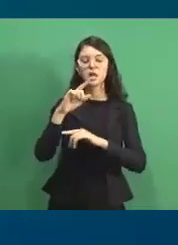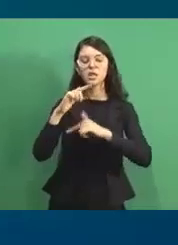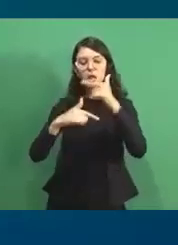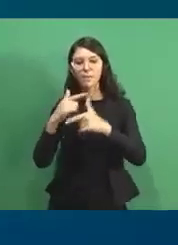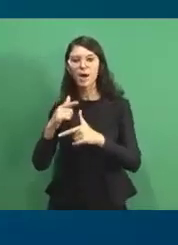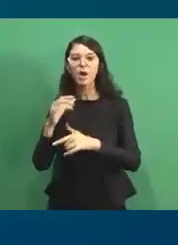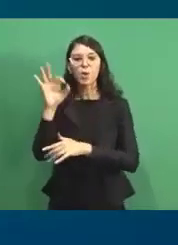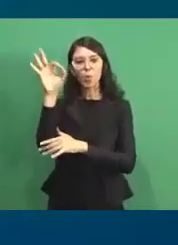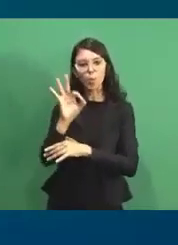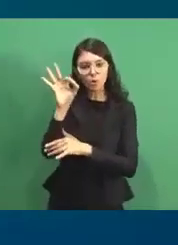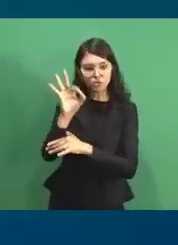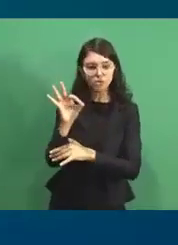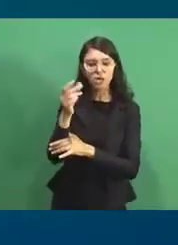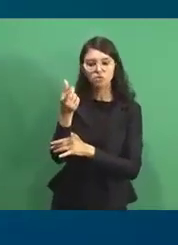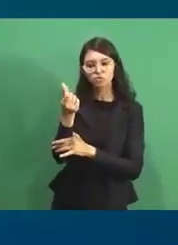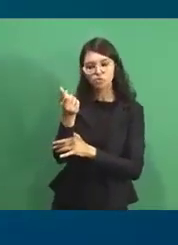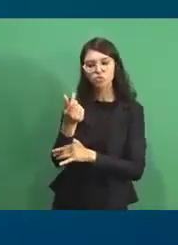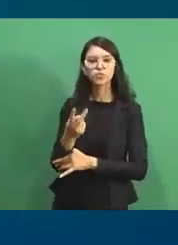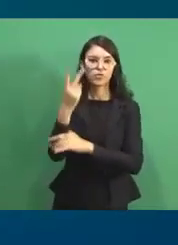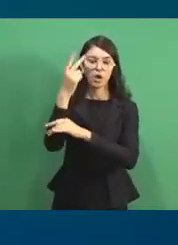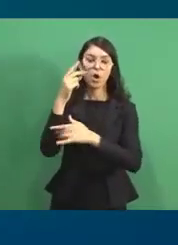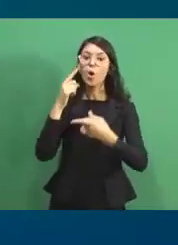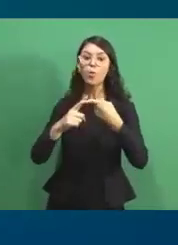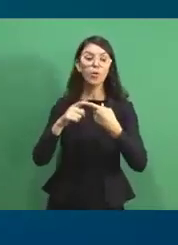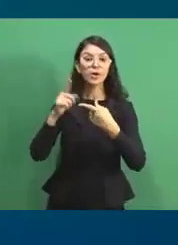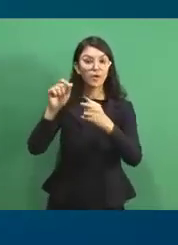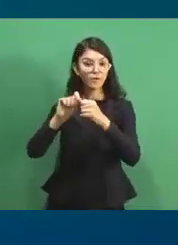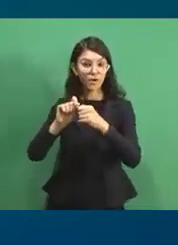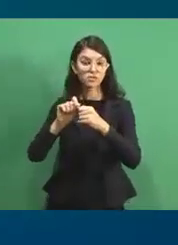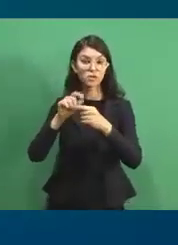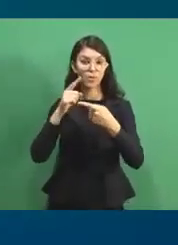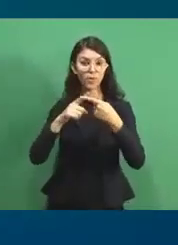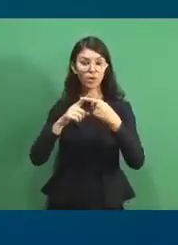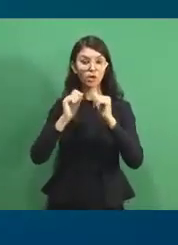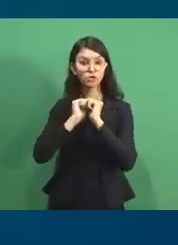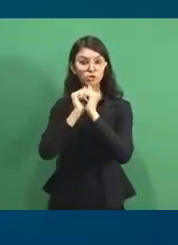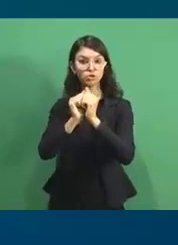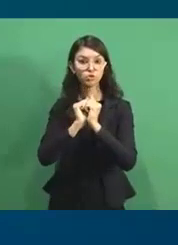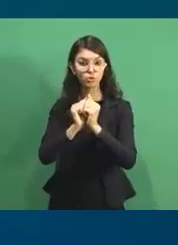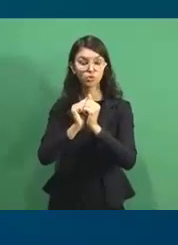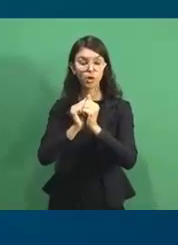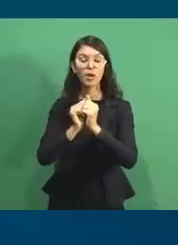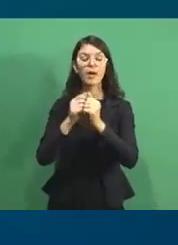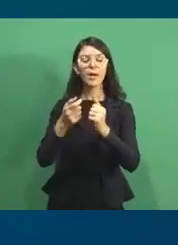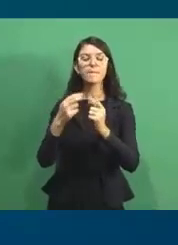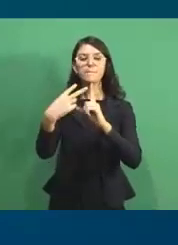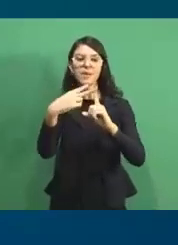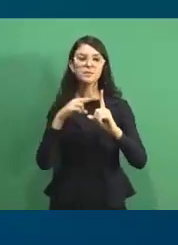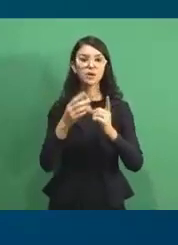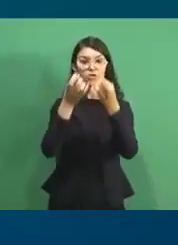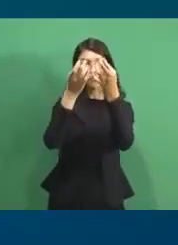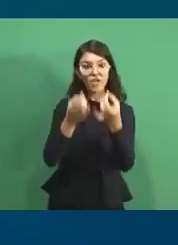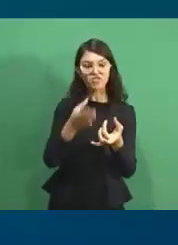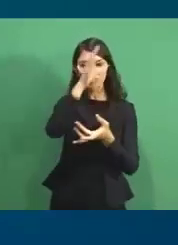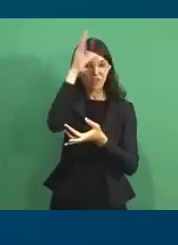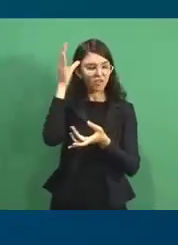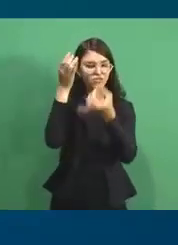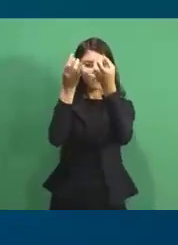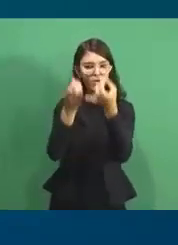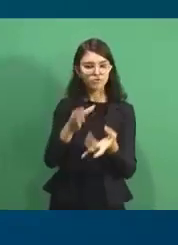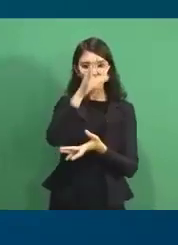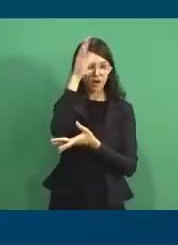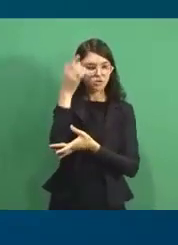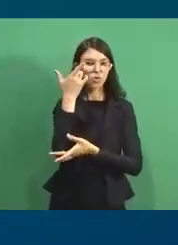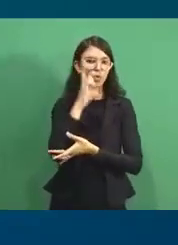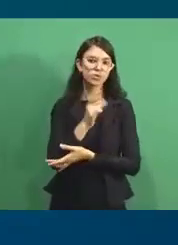porcentagem do valor transacionado. E por que eles fazem isso? Porque eles vão estar trabalhando justamente nessa ótica de vender cliente. Eu trago cliente, eu vendo cliente, eu ganho nesse